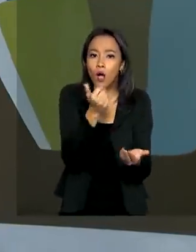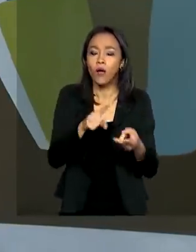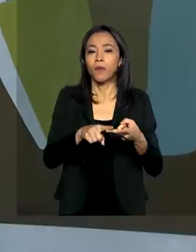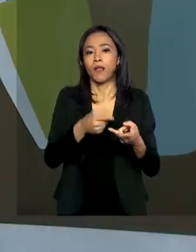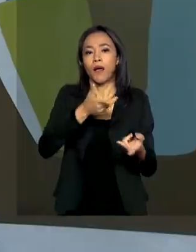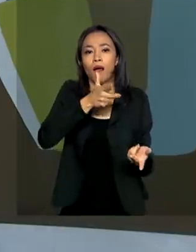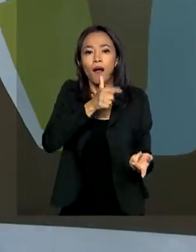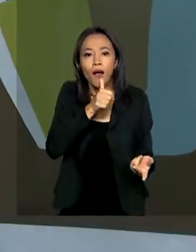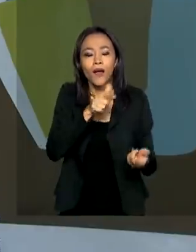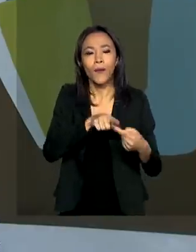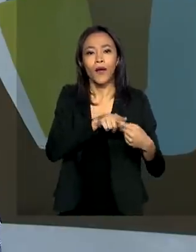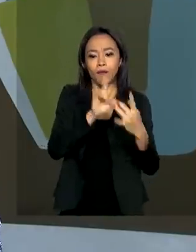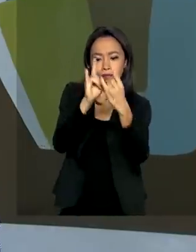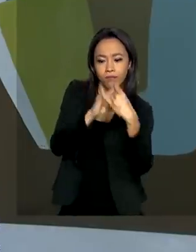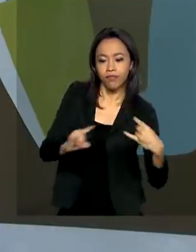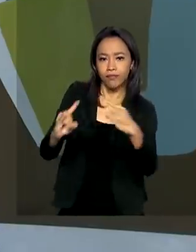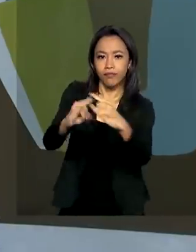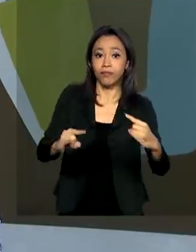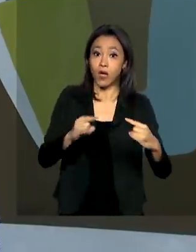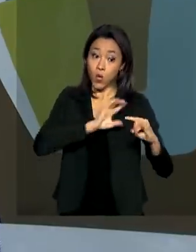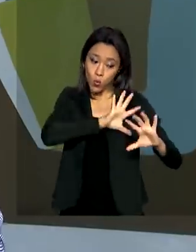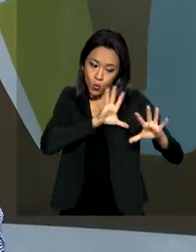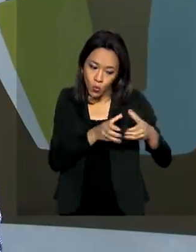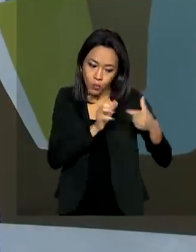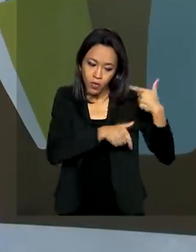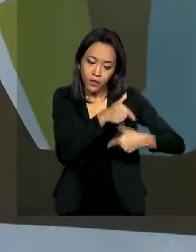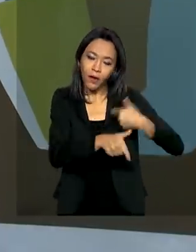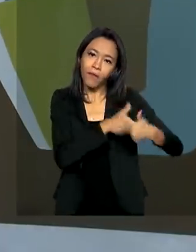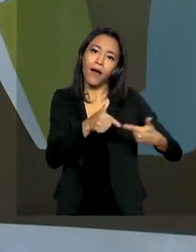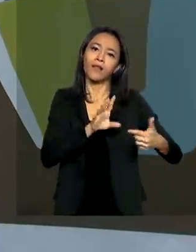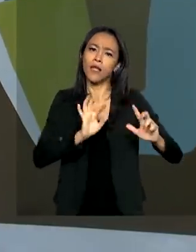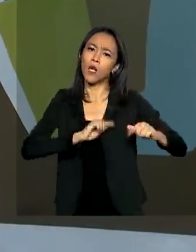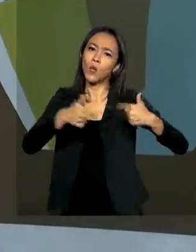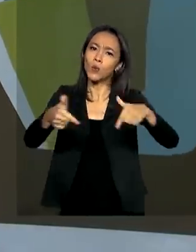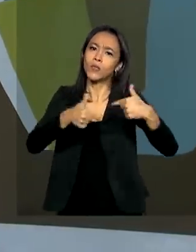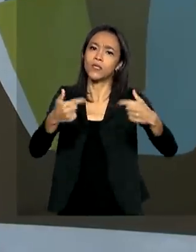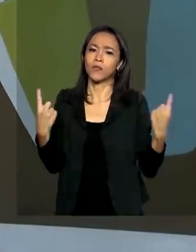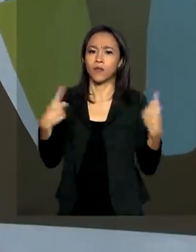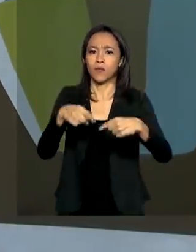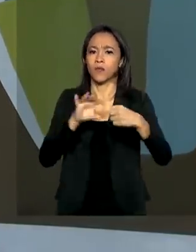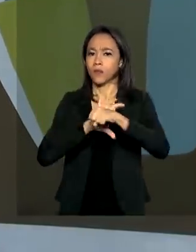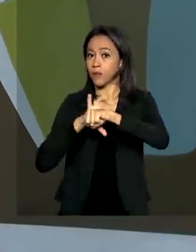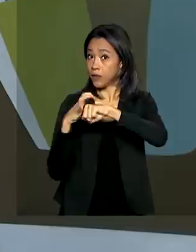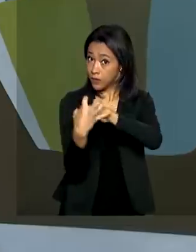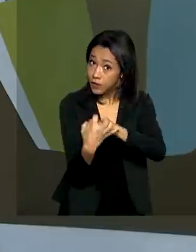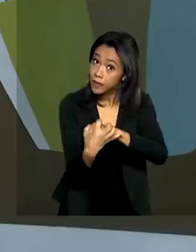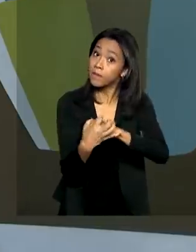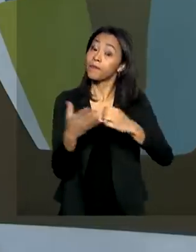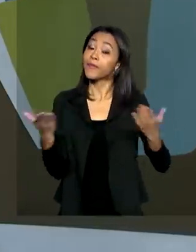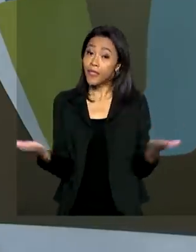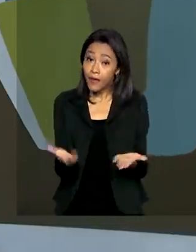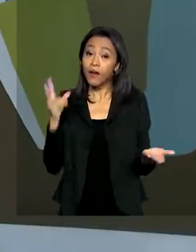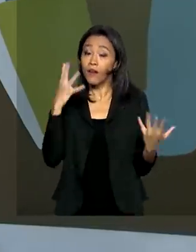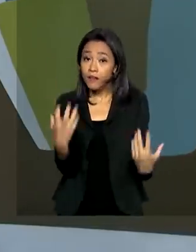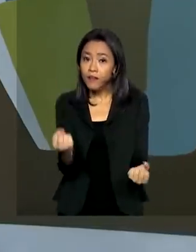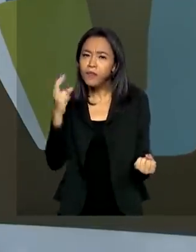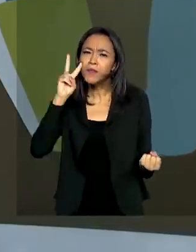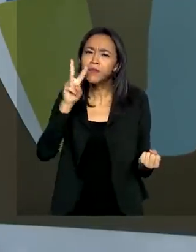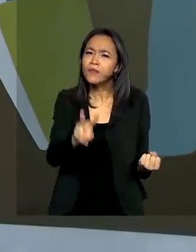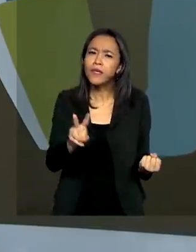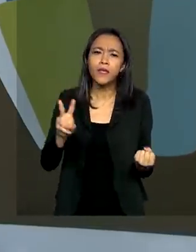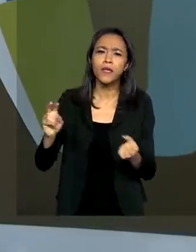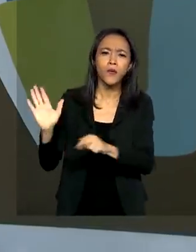alojamento para as equipes envolvidas no enfrentamento à pandemia. E agora a gente vai ver na reportagem